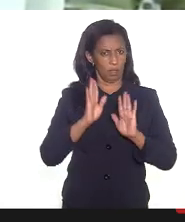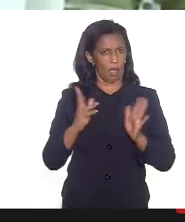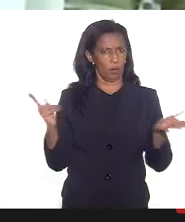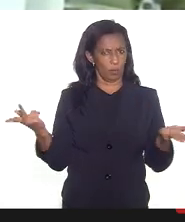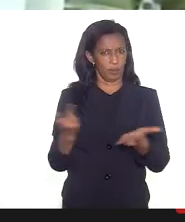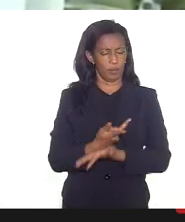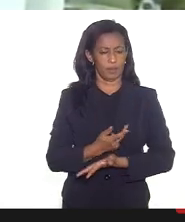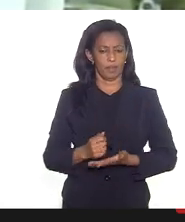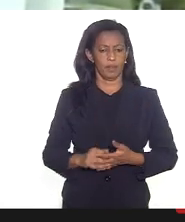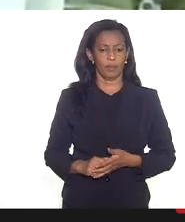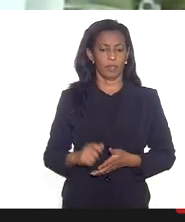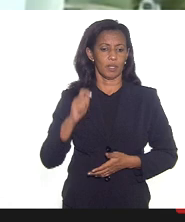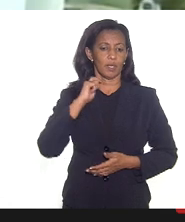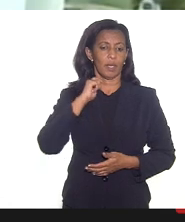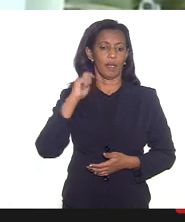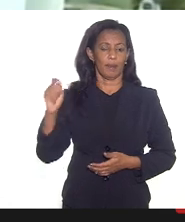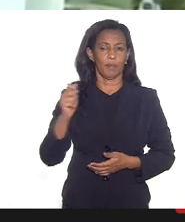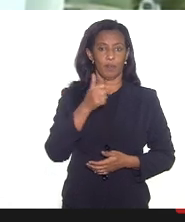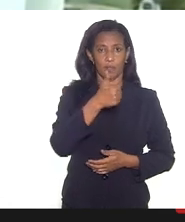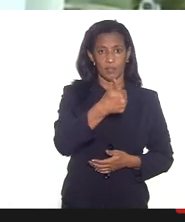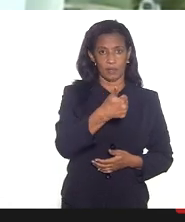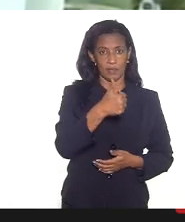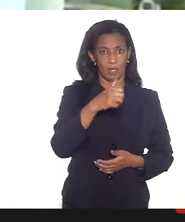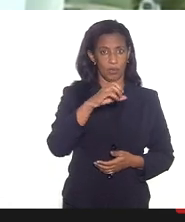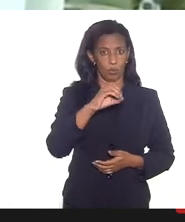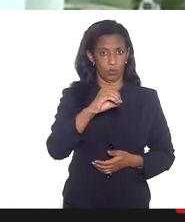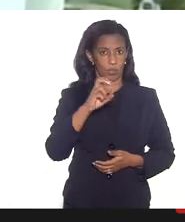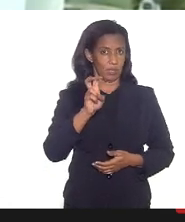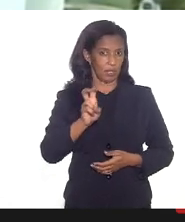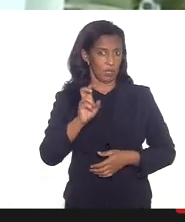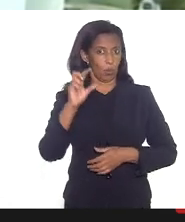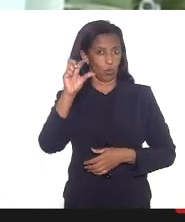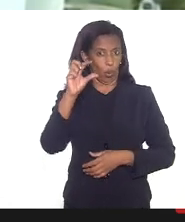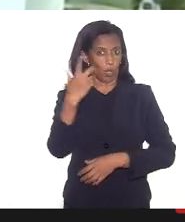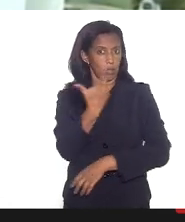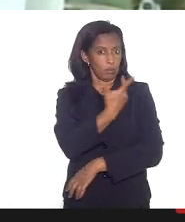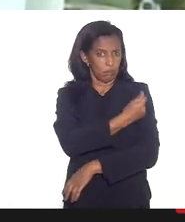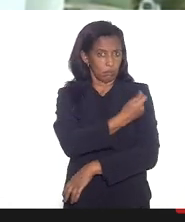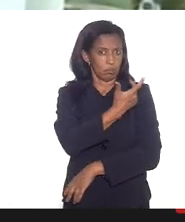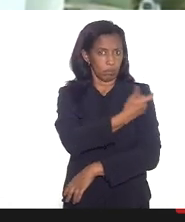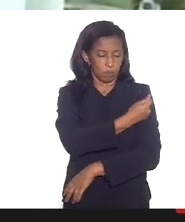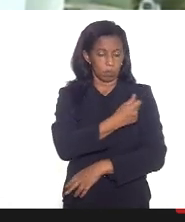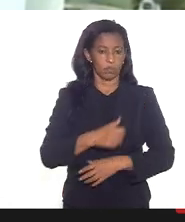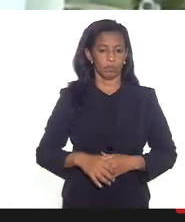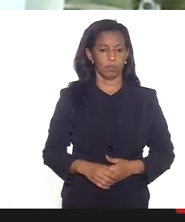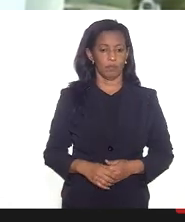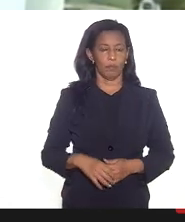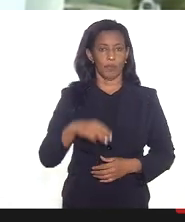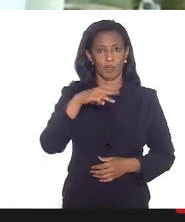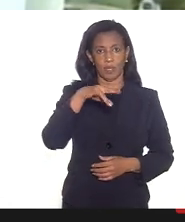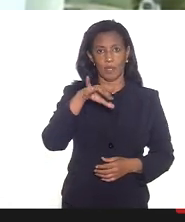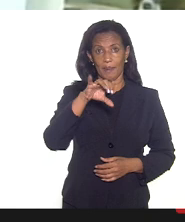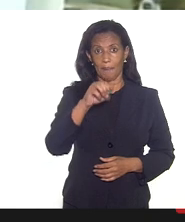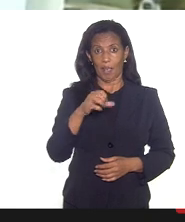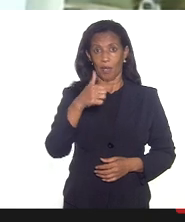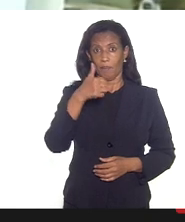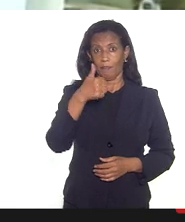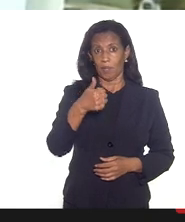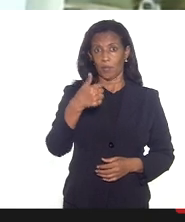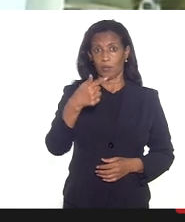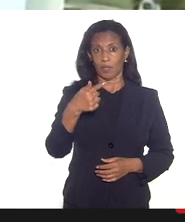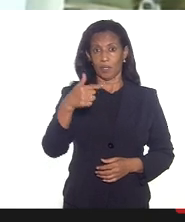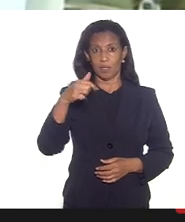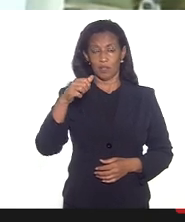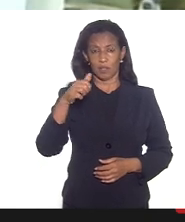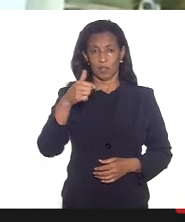então em abril 105 doses aplicadas em maio 1178